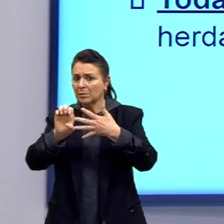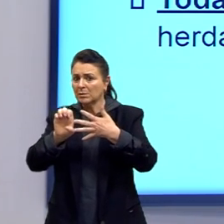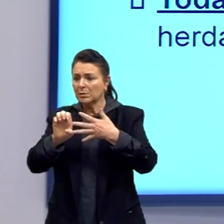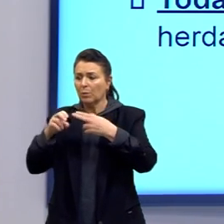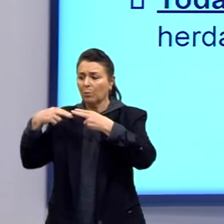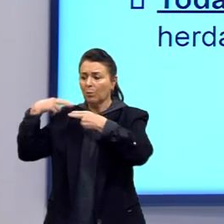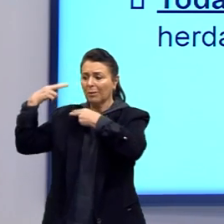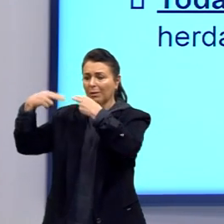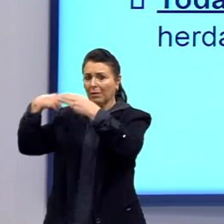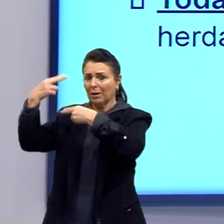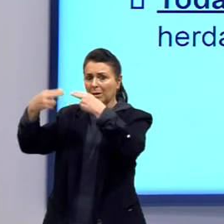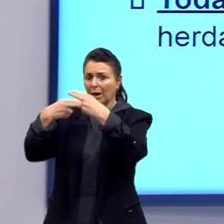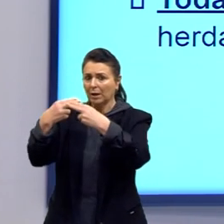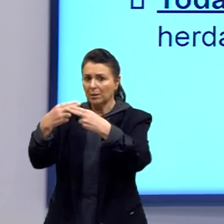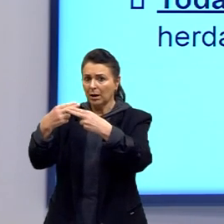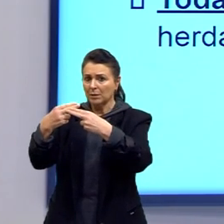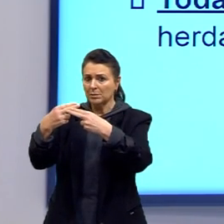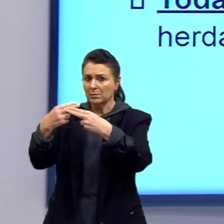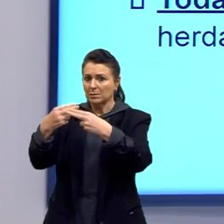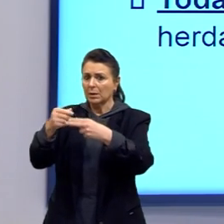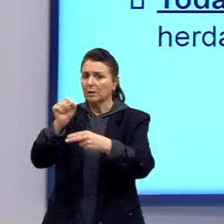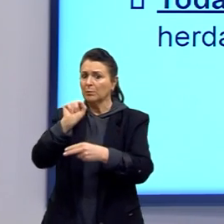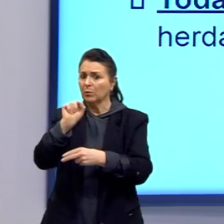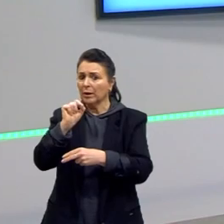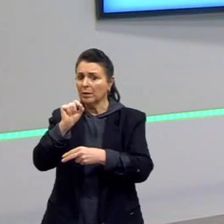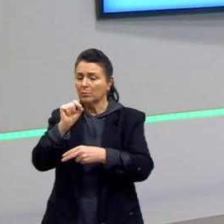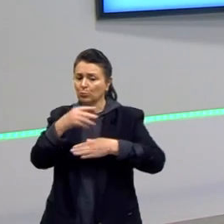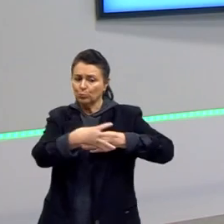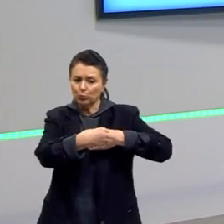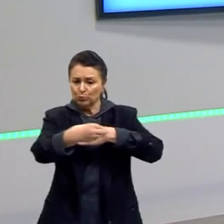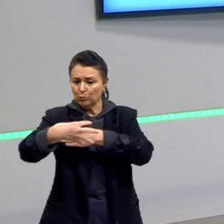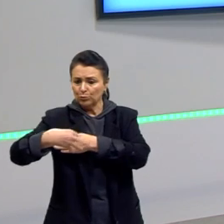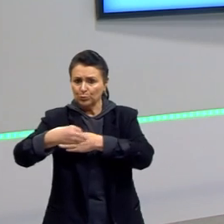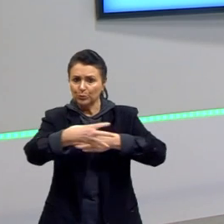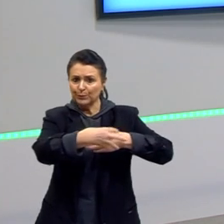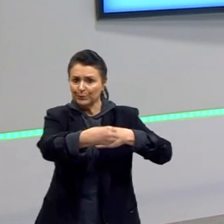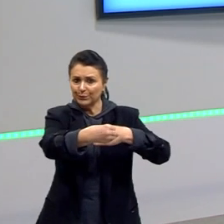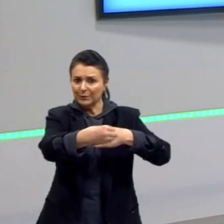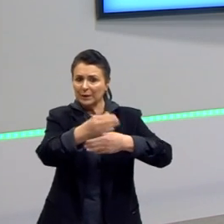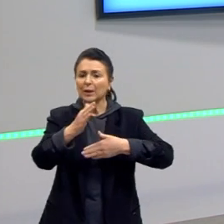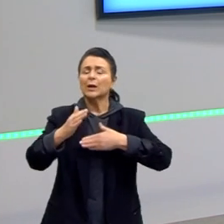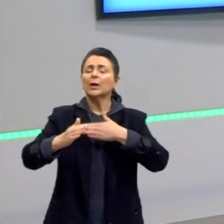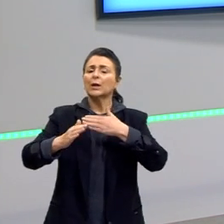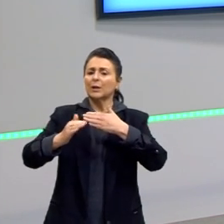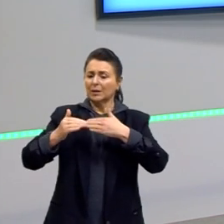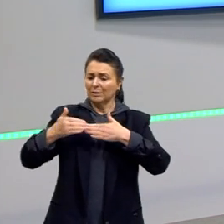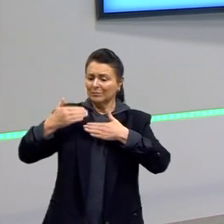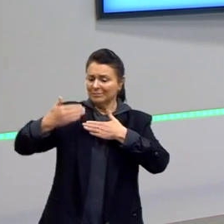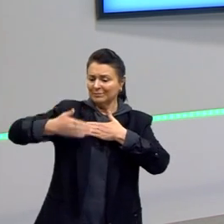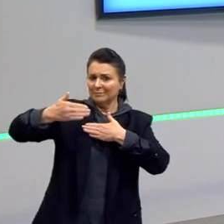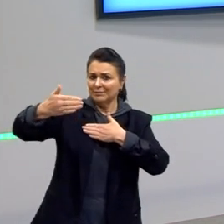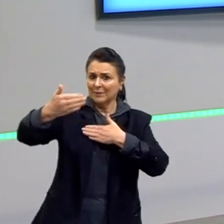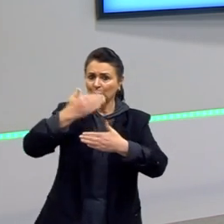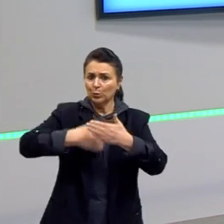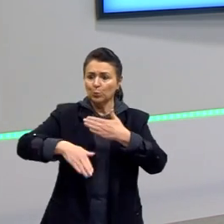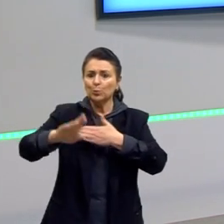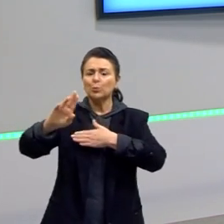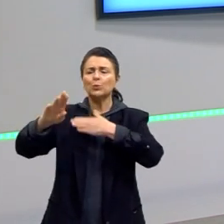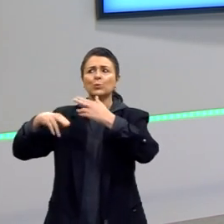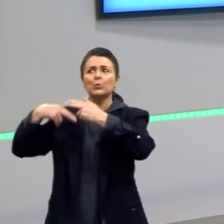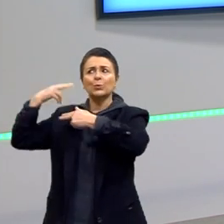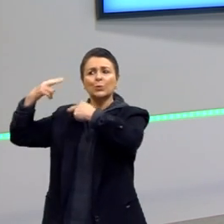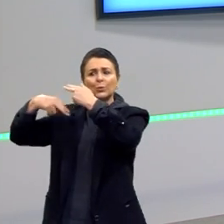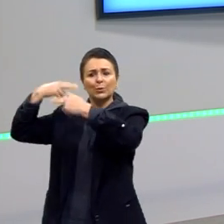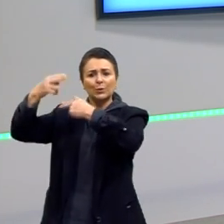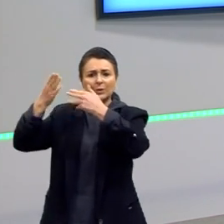herdadas pelos seus descendentes. Então, para Lamarck, todas as mudanças, então, que os seres vivos, eles adquiriram